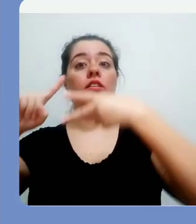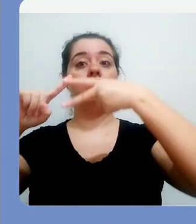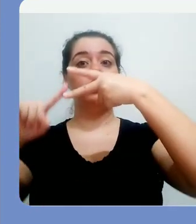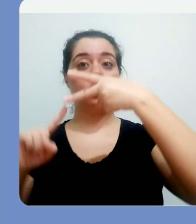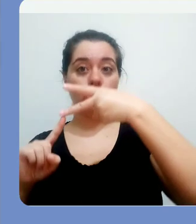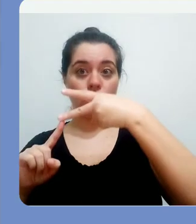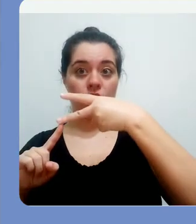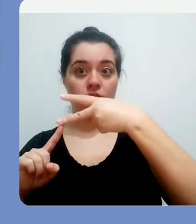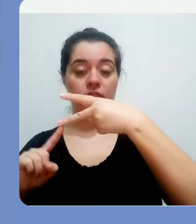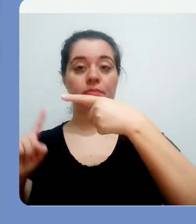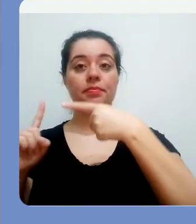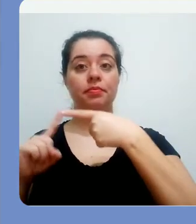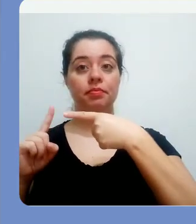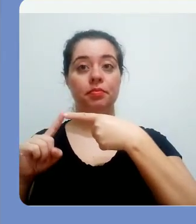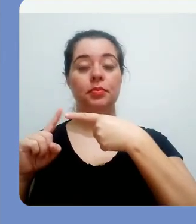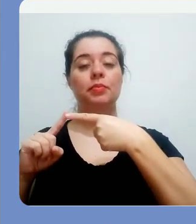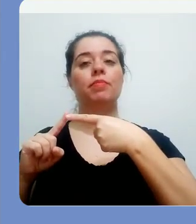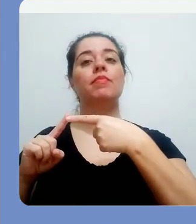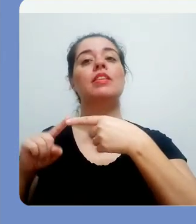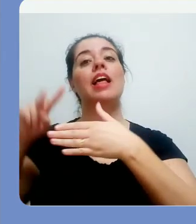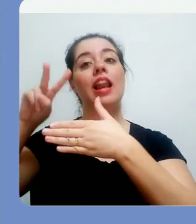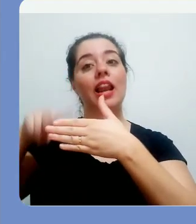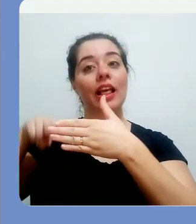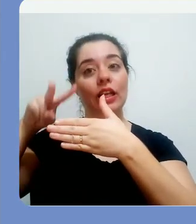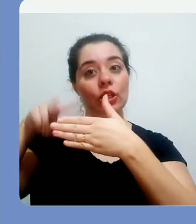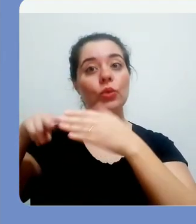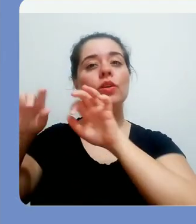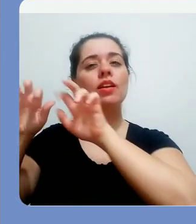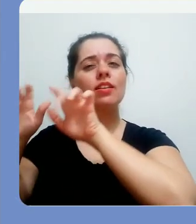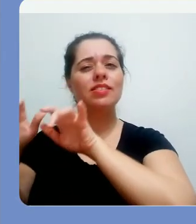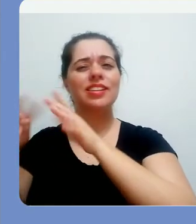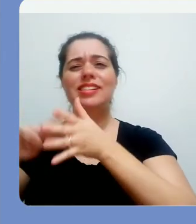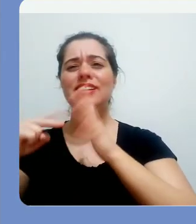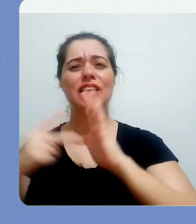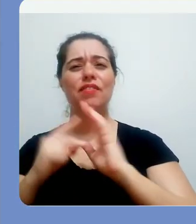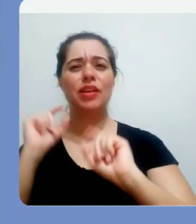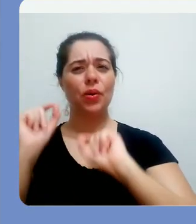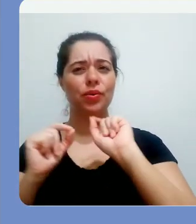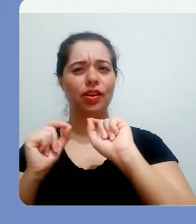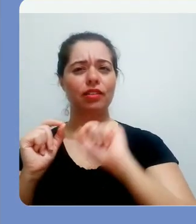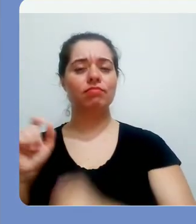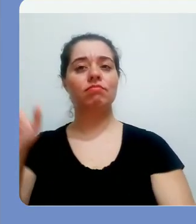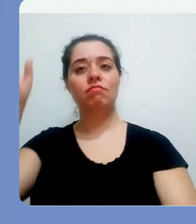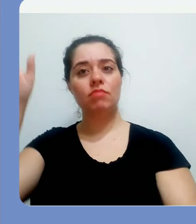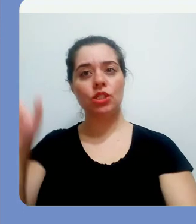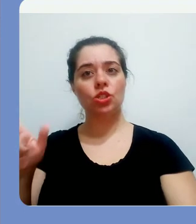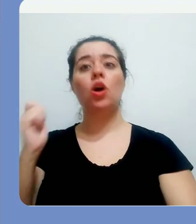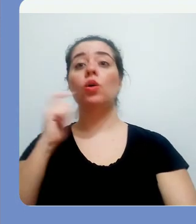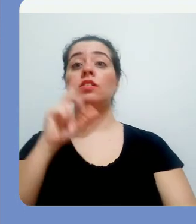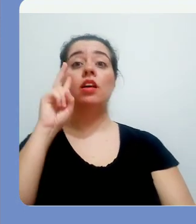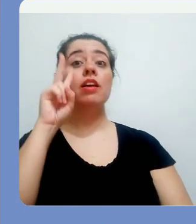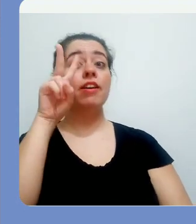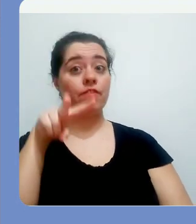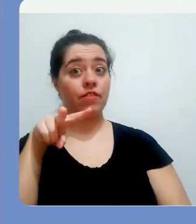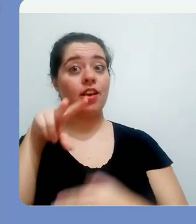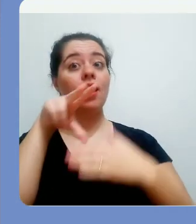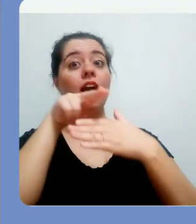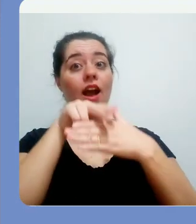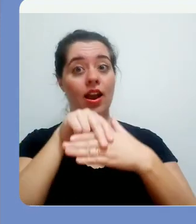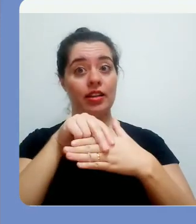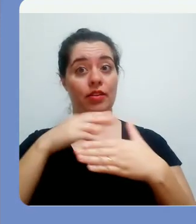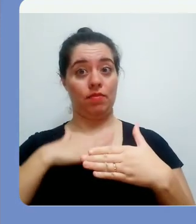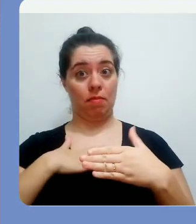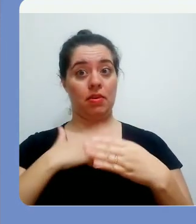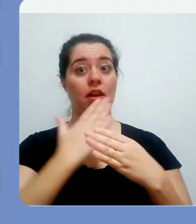vai vir pré-configurado como leitura e escrita. Ou seja, o professor José Ednilson vai conseguir tanto visualizar os